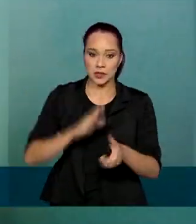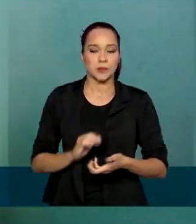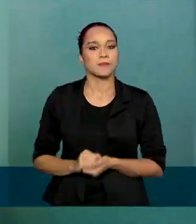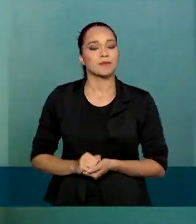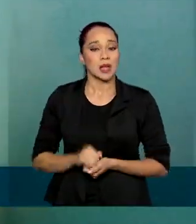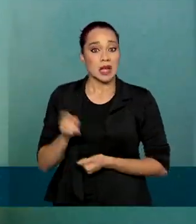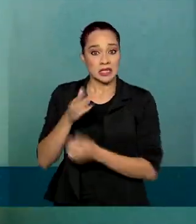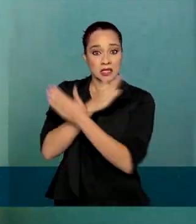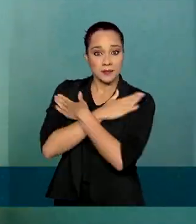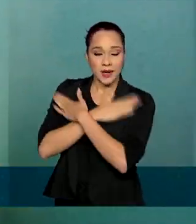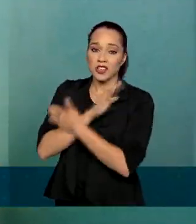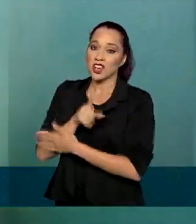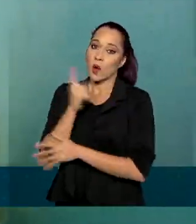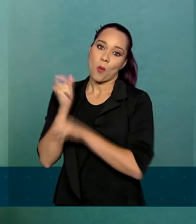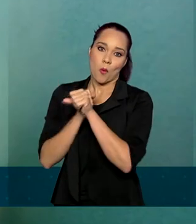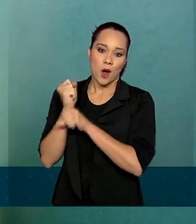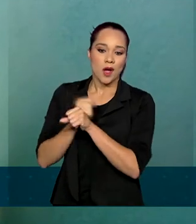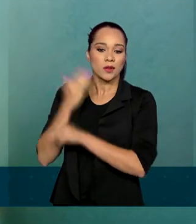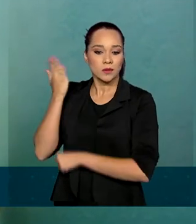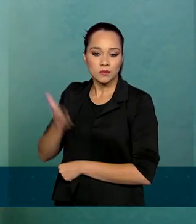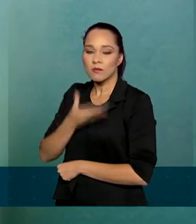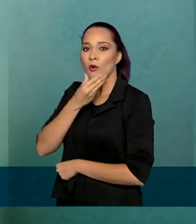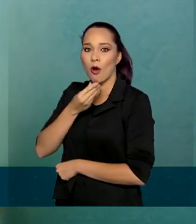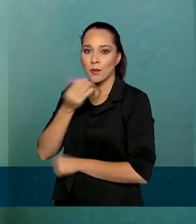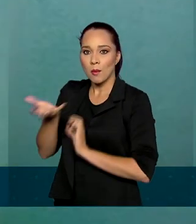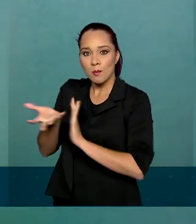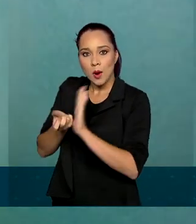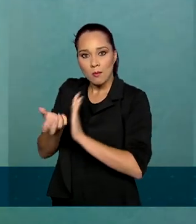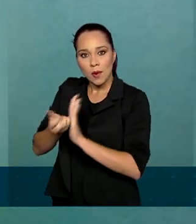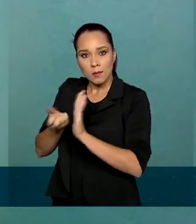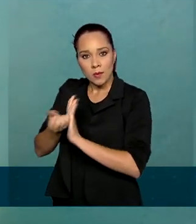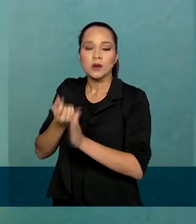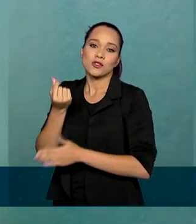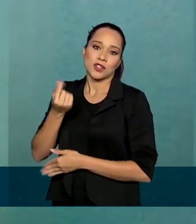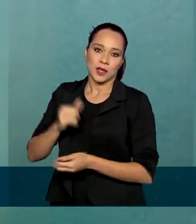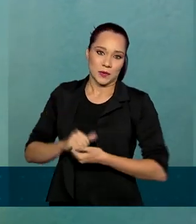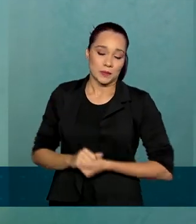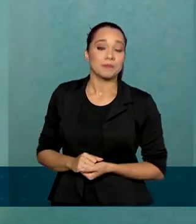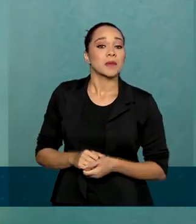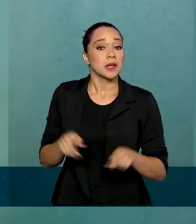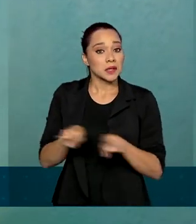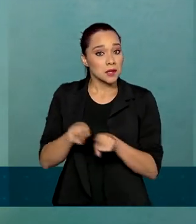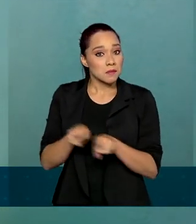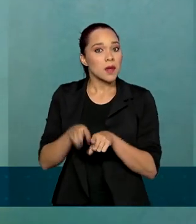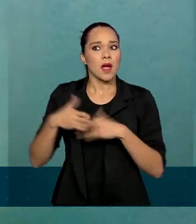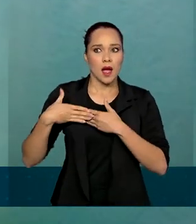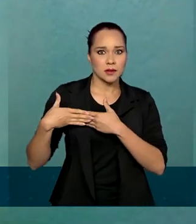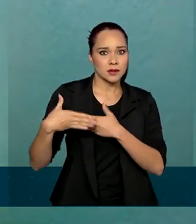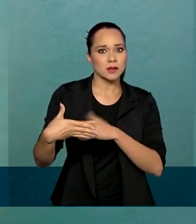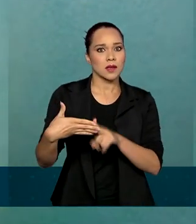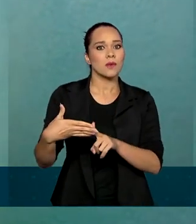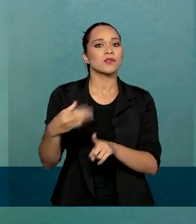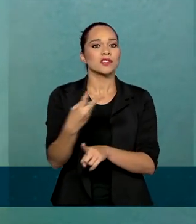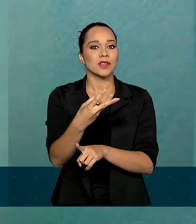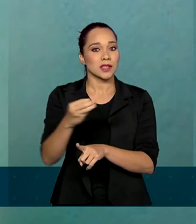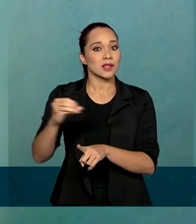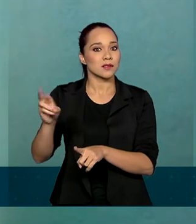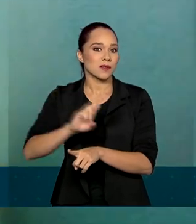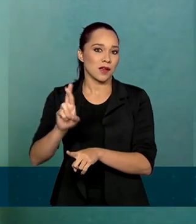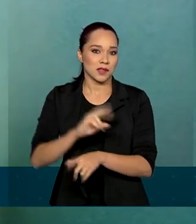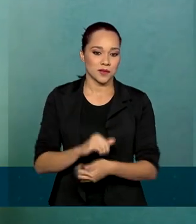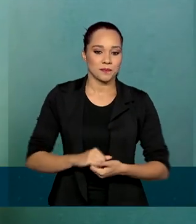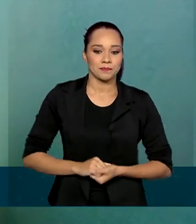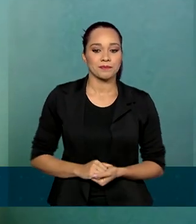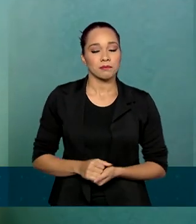Desempregado há mais de um ano, Geomar está recebendo benefício. Inclusive a extensão de 300 reais.